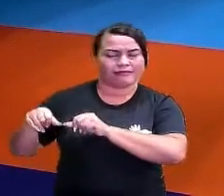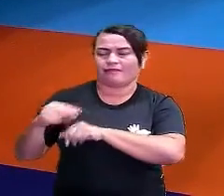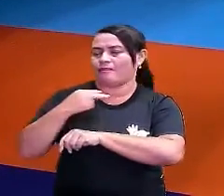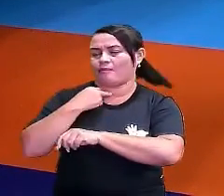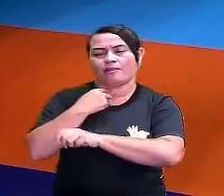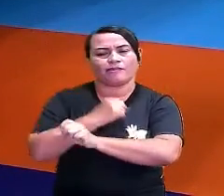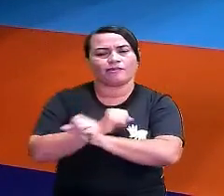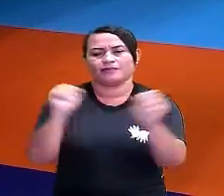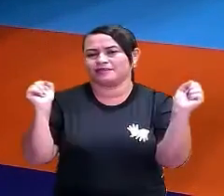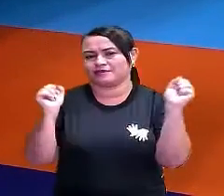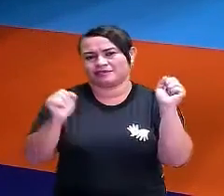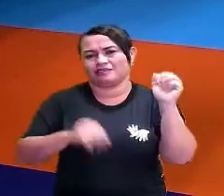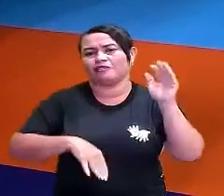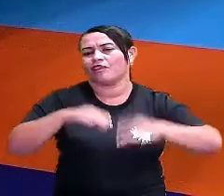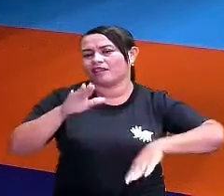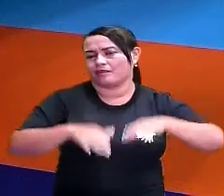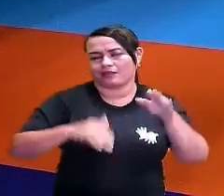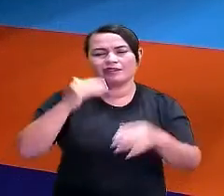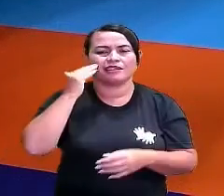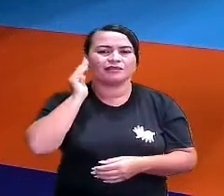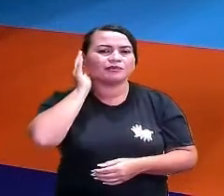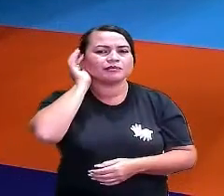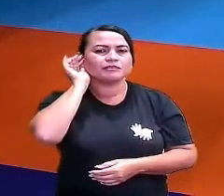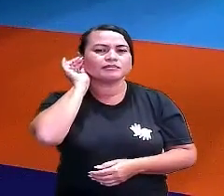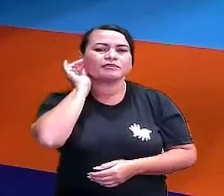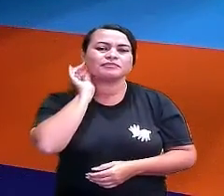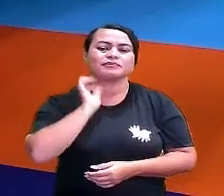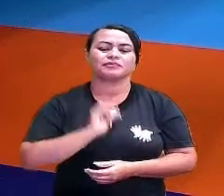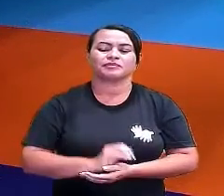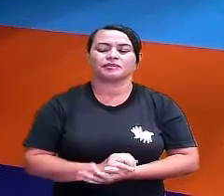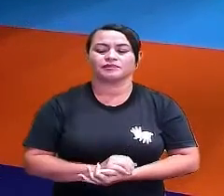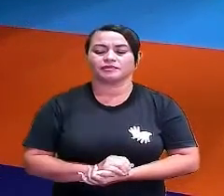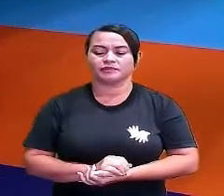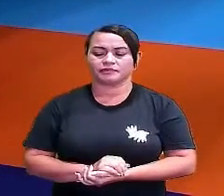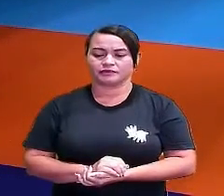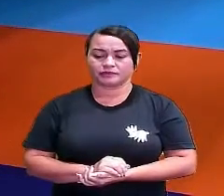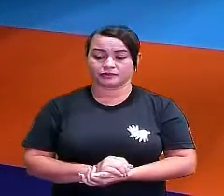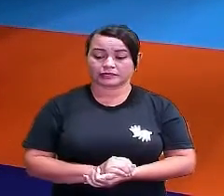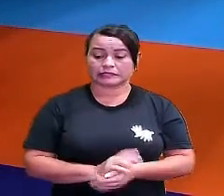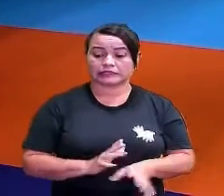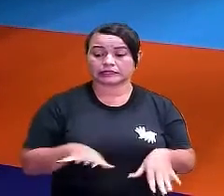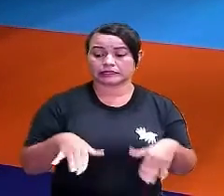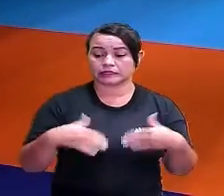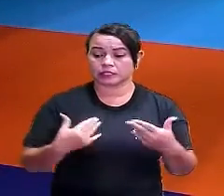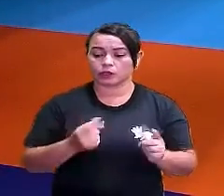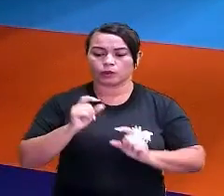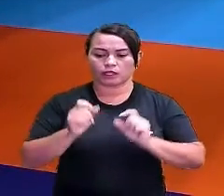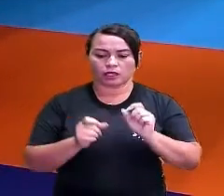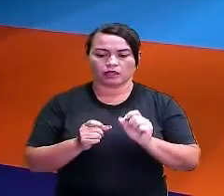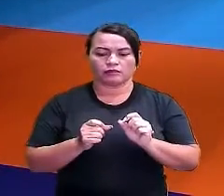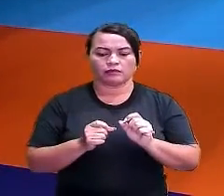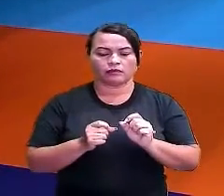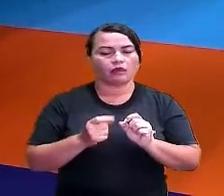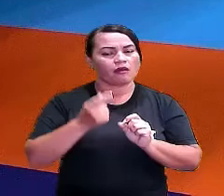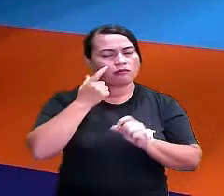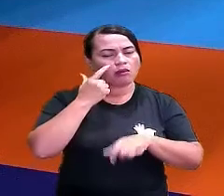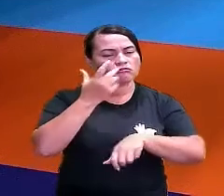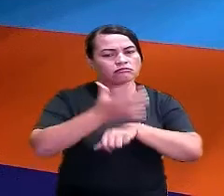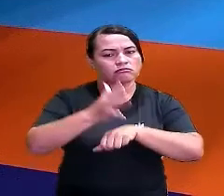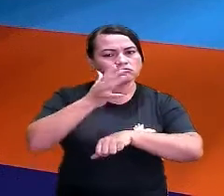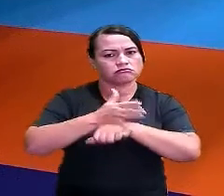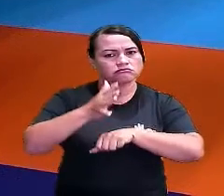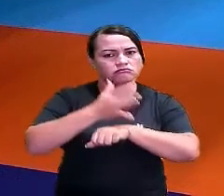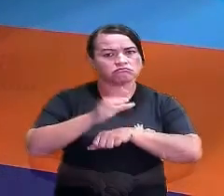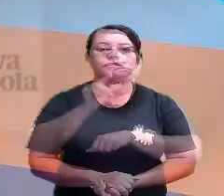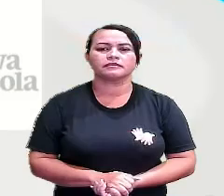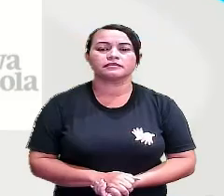impossíveis, elas não podem acontecer. Tá certo? Então, vamos praticar um pouquinho.